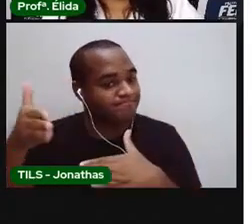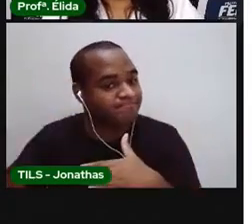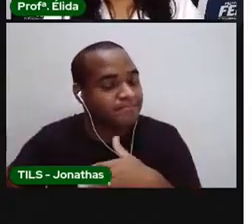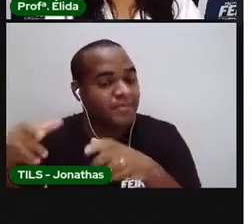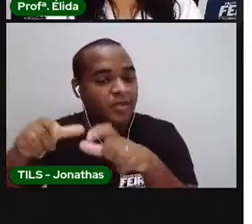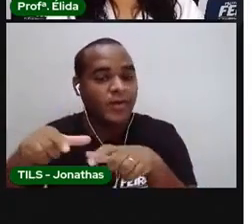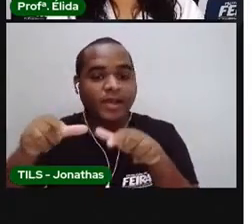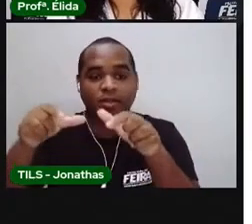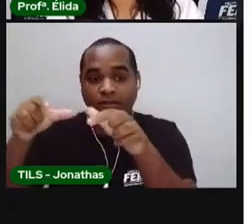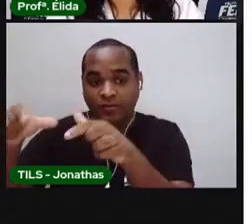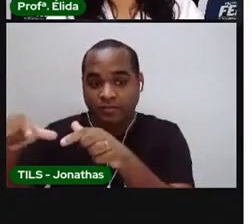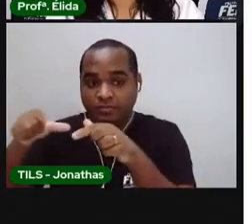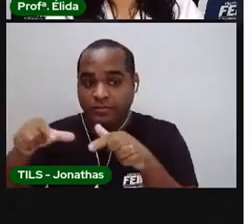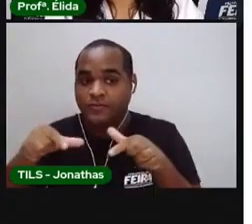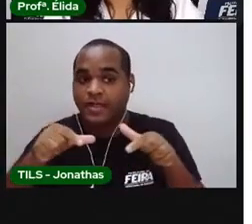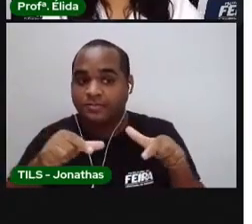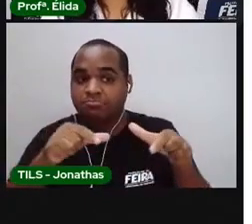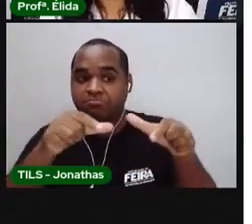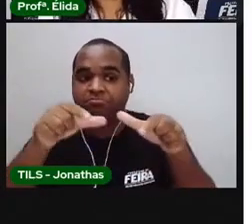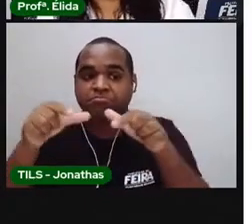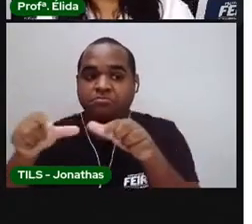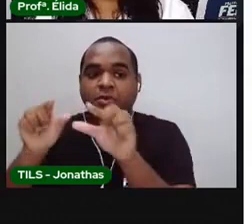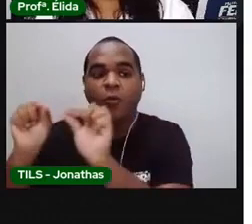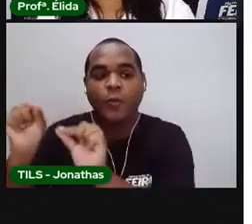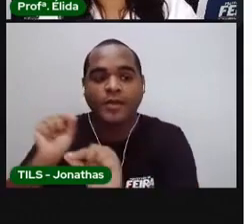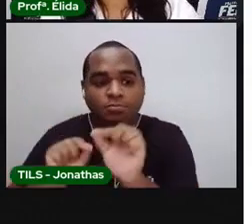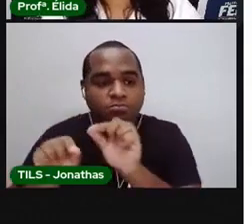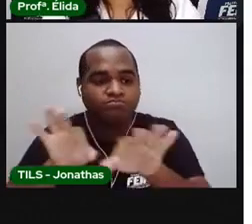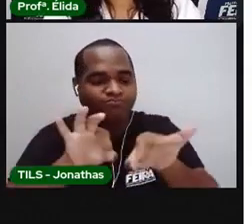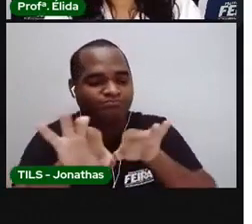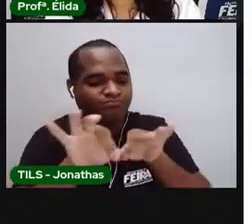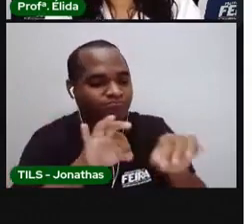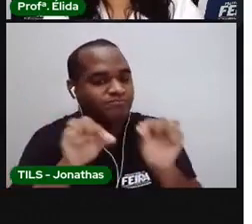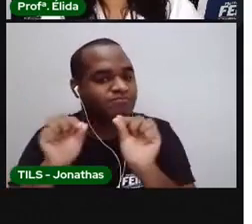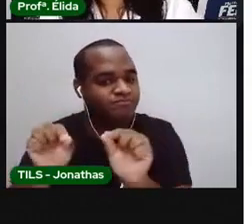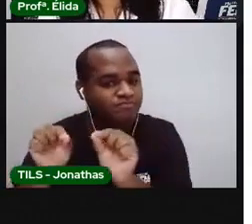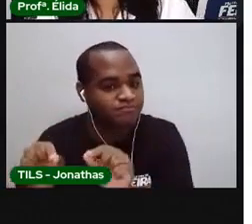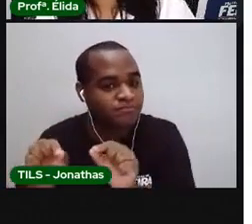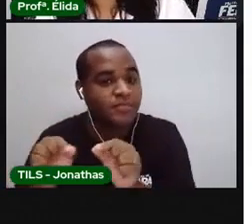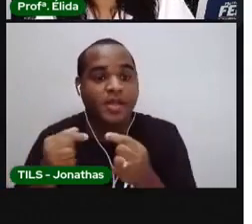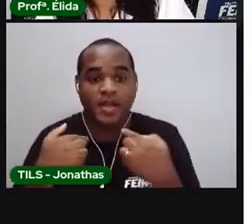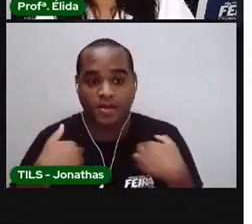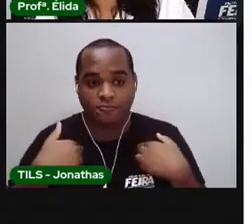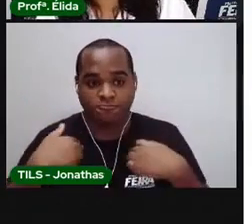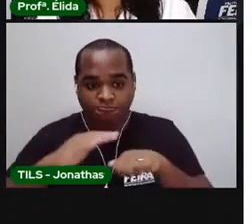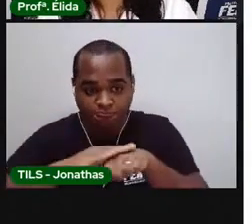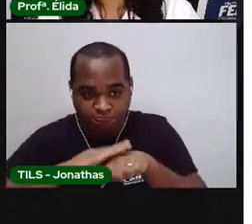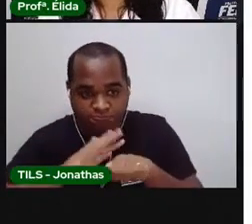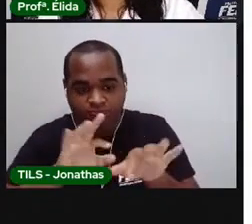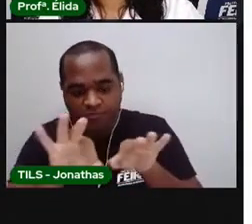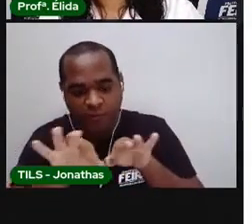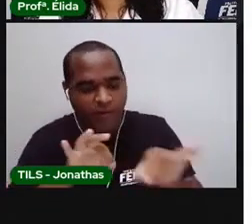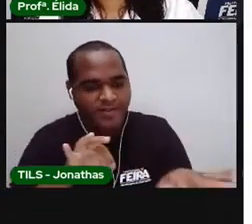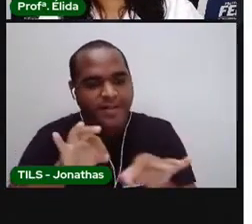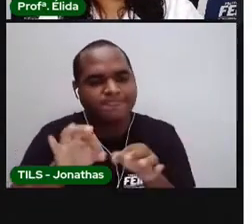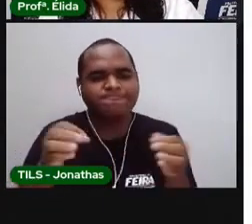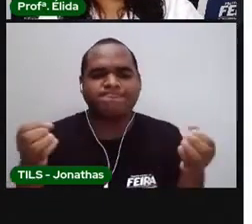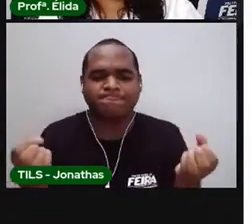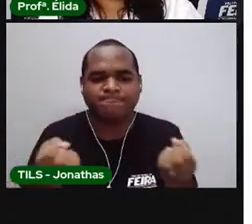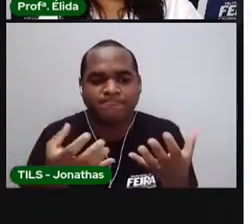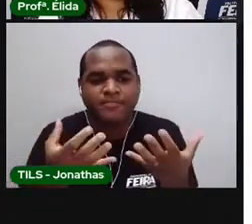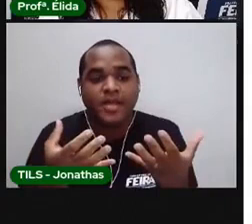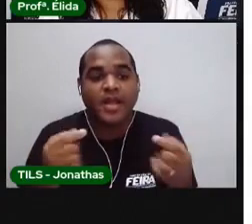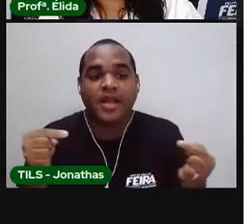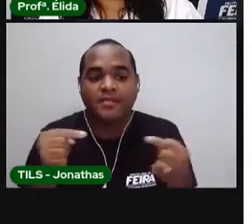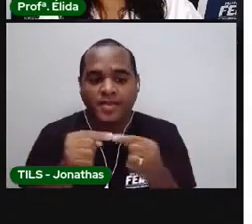lugar, eu coloquei o que eu tinha que fazer. Então, eu organizei o meu dia através de uma